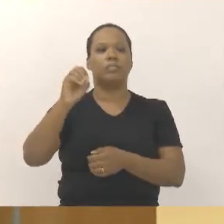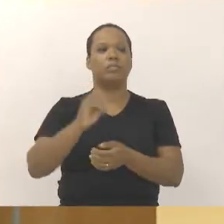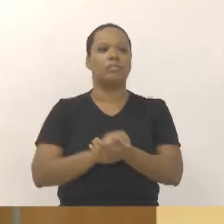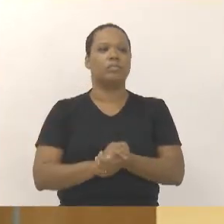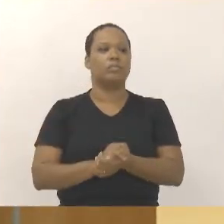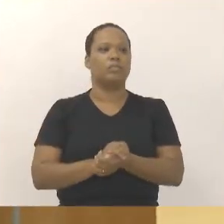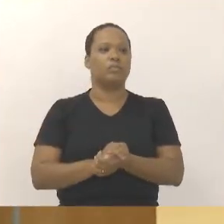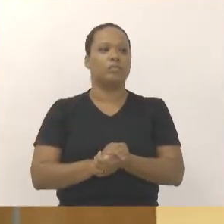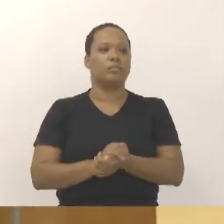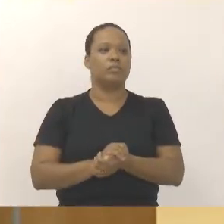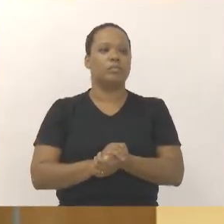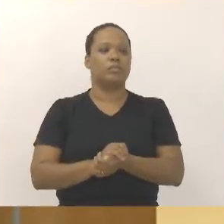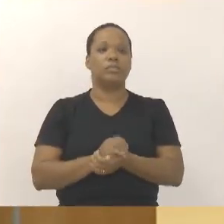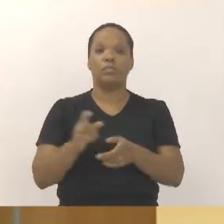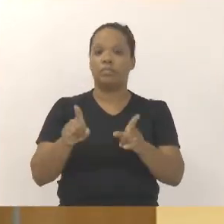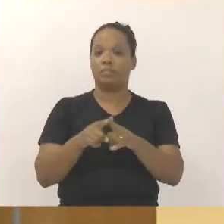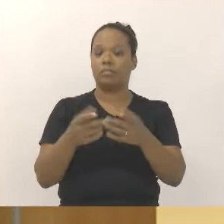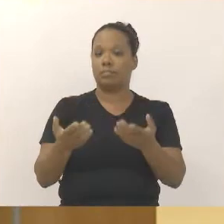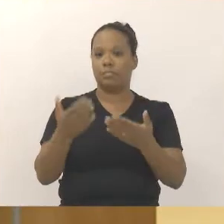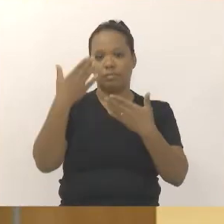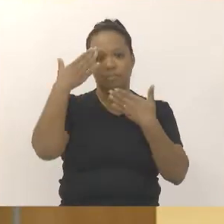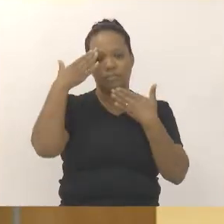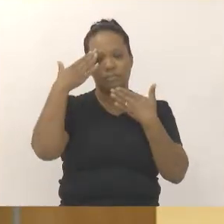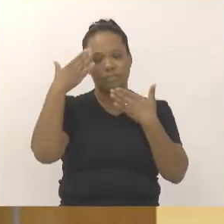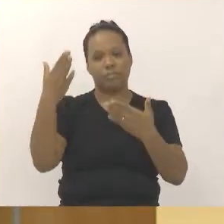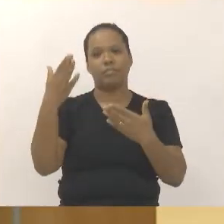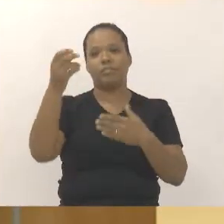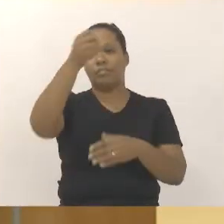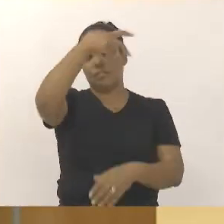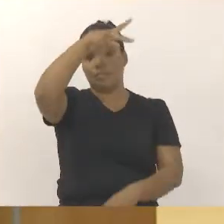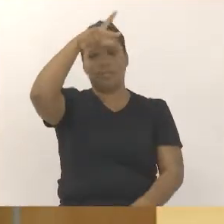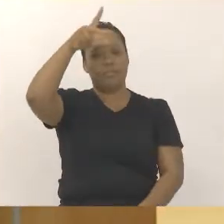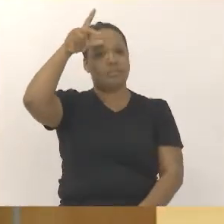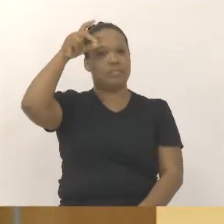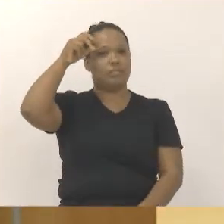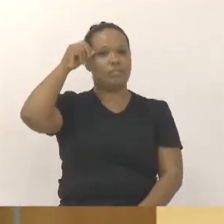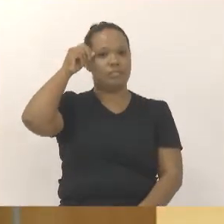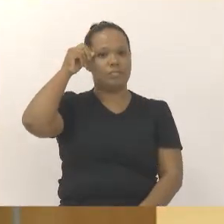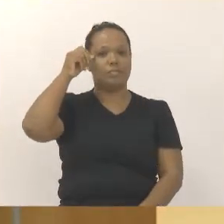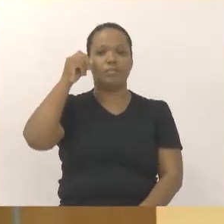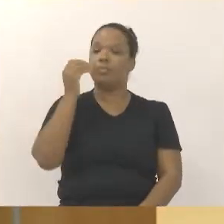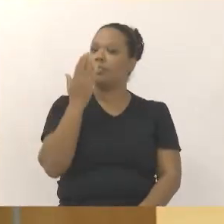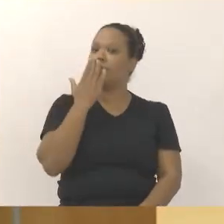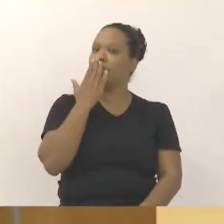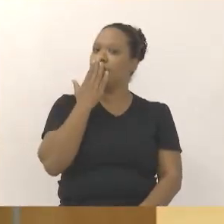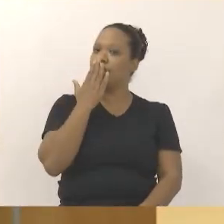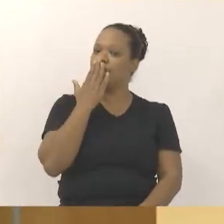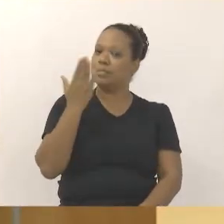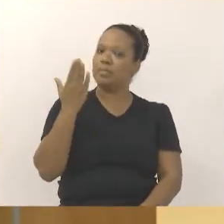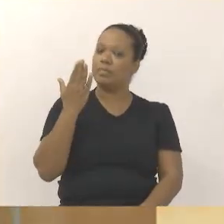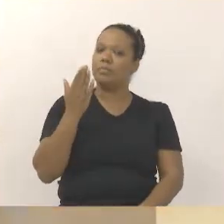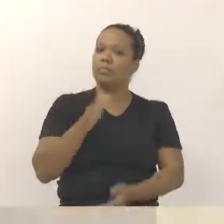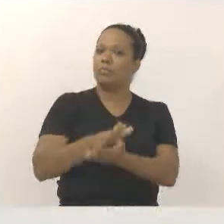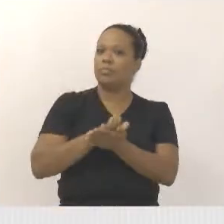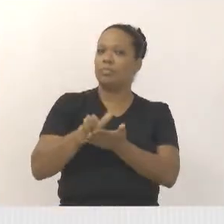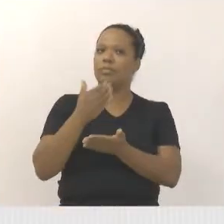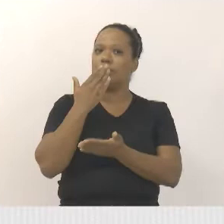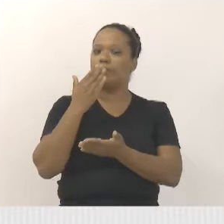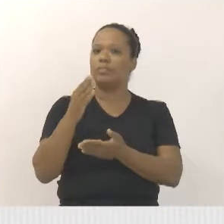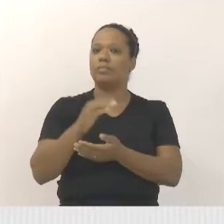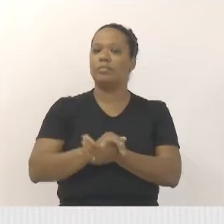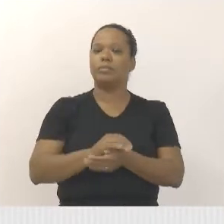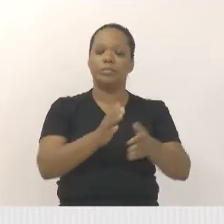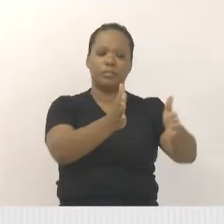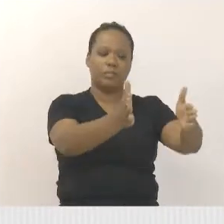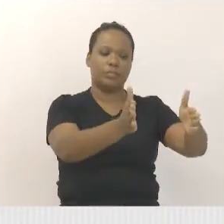Queria fazer aqui um agradecimento ao prefeito Isaías, que, diante de uma solicitação que a gente fez, numa situação lá de um córrego,